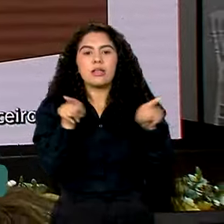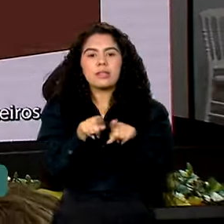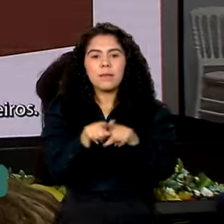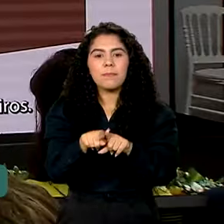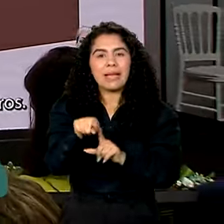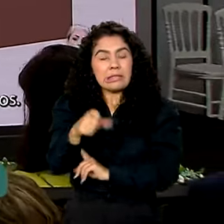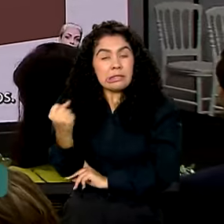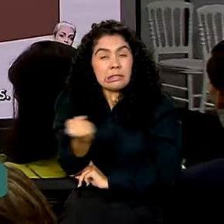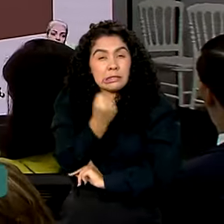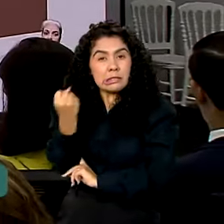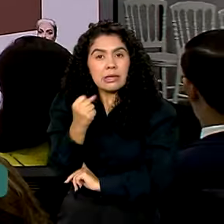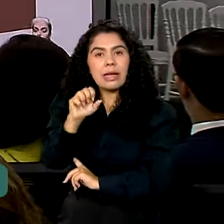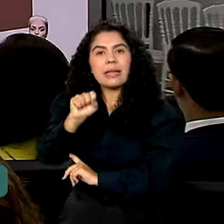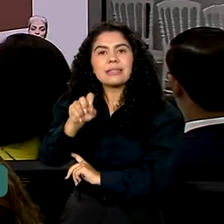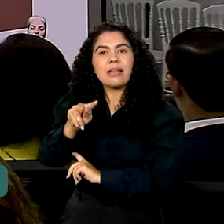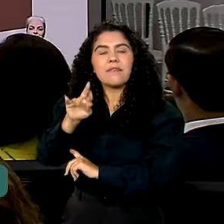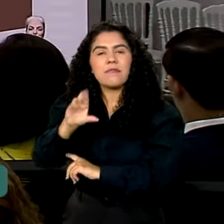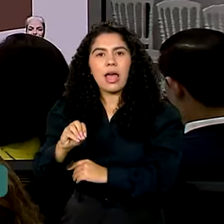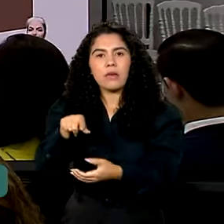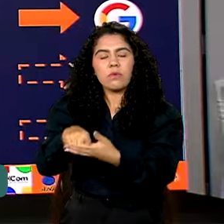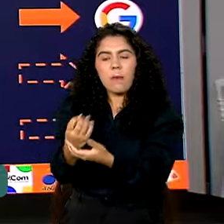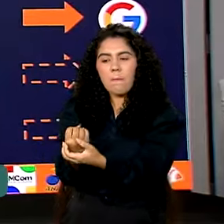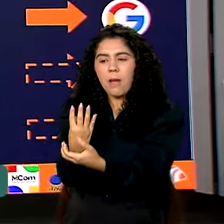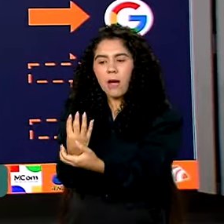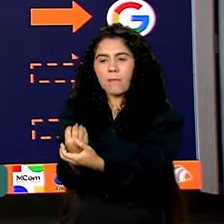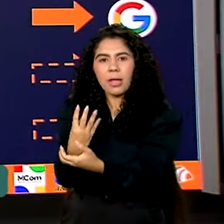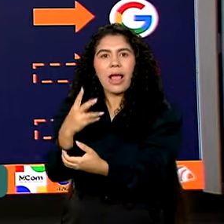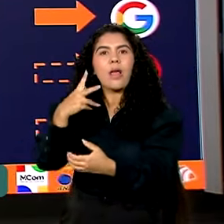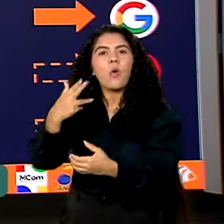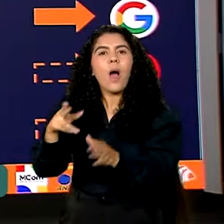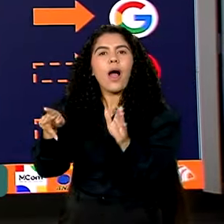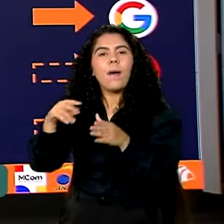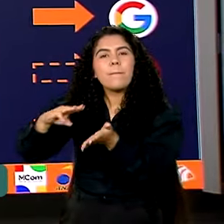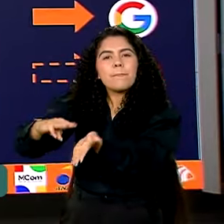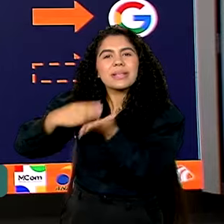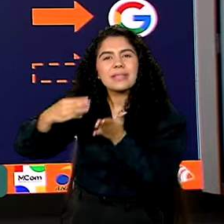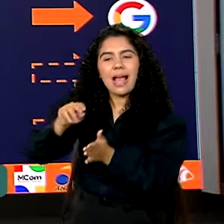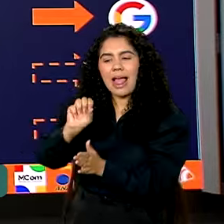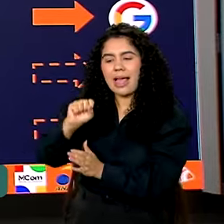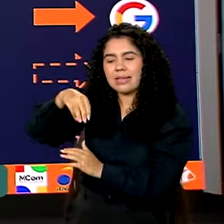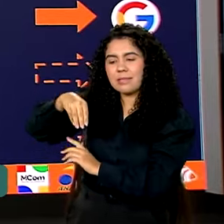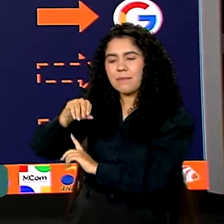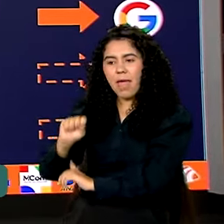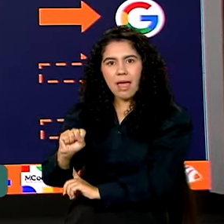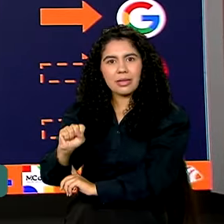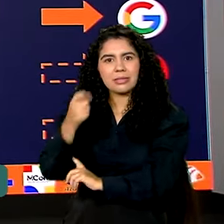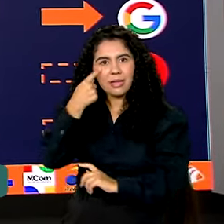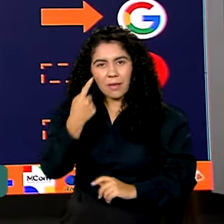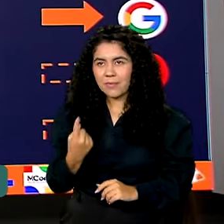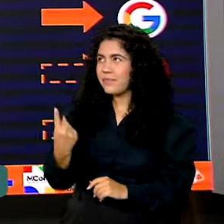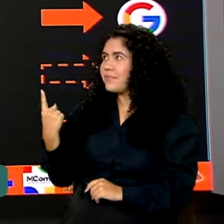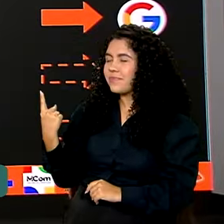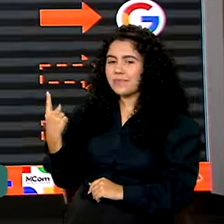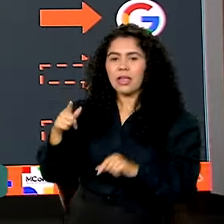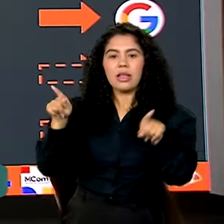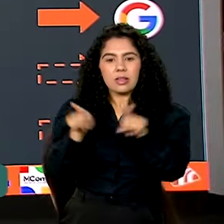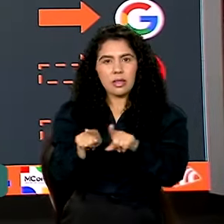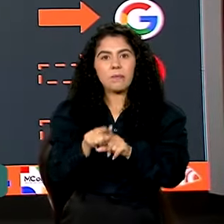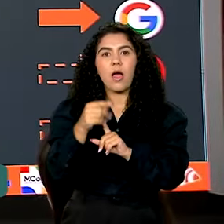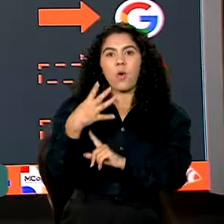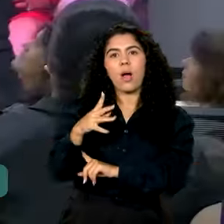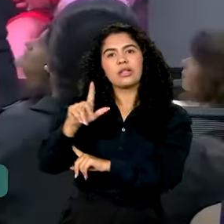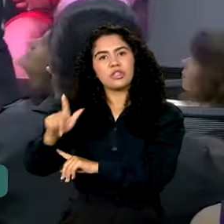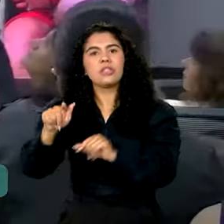semelhante ao SMS. Apenas celulares com tecnologia de cell broadcast e cobertura 4G ou